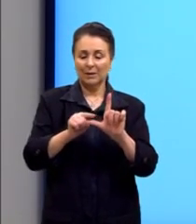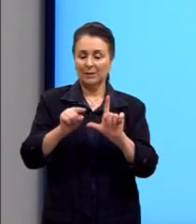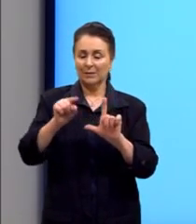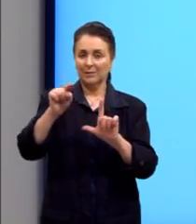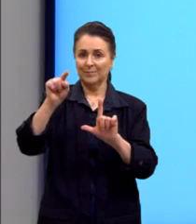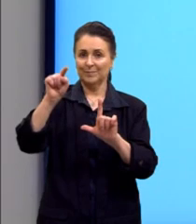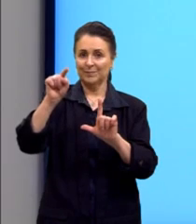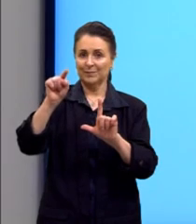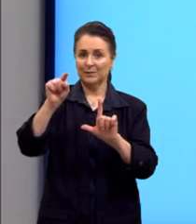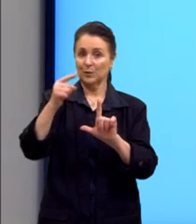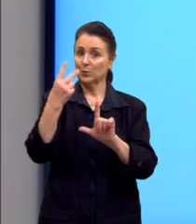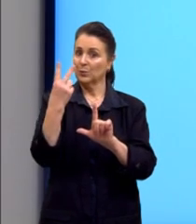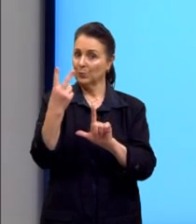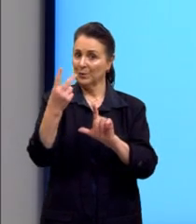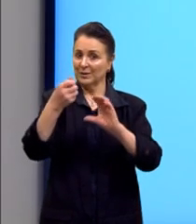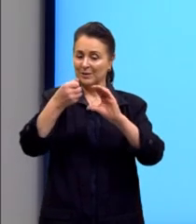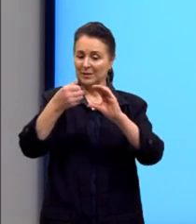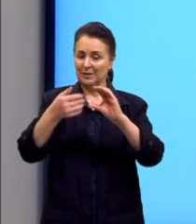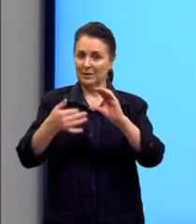São essas duas características.